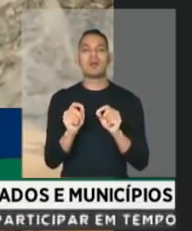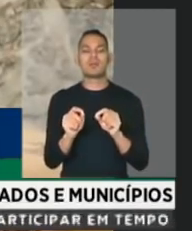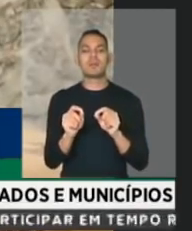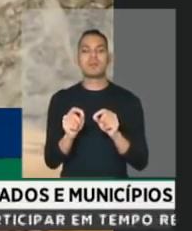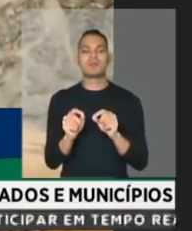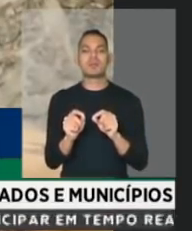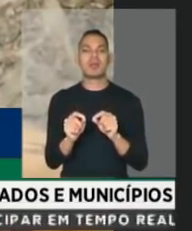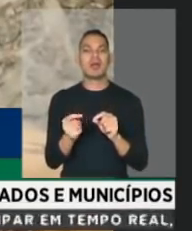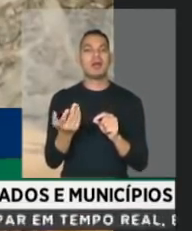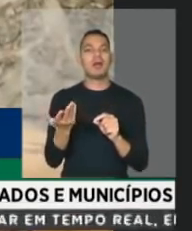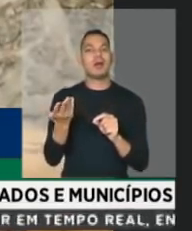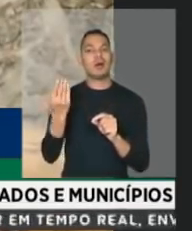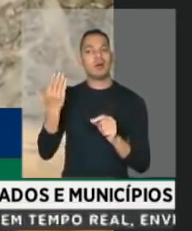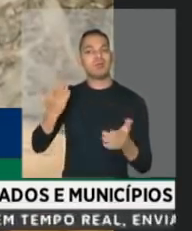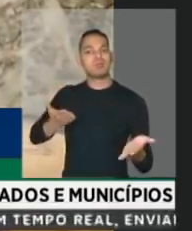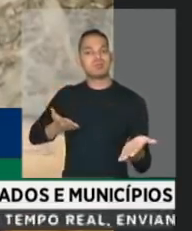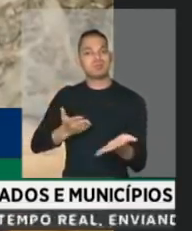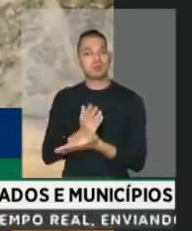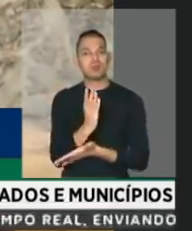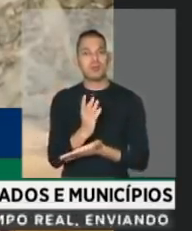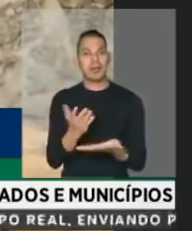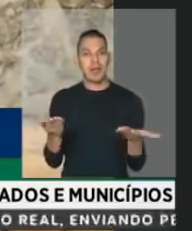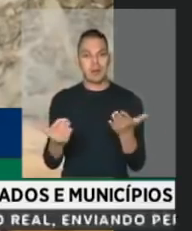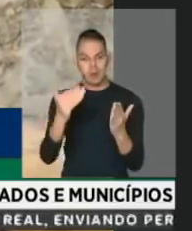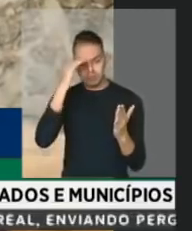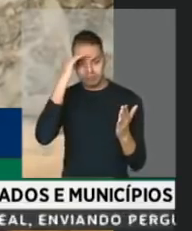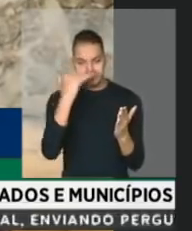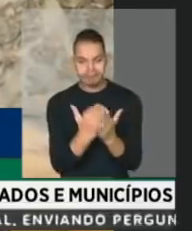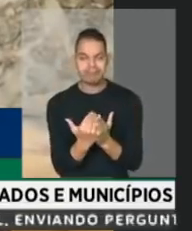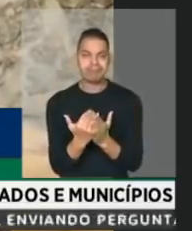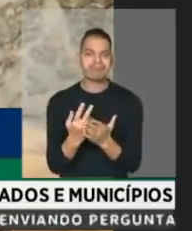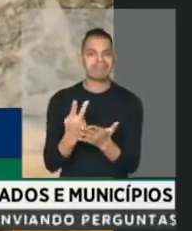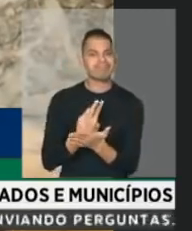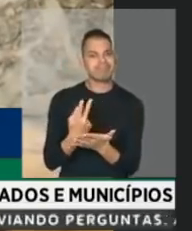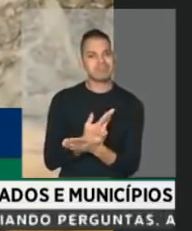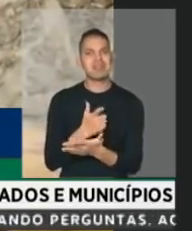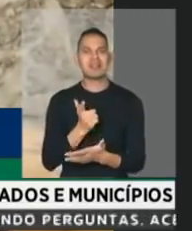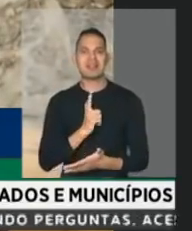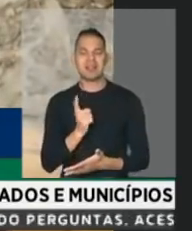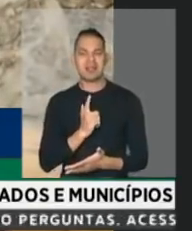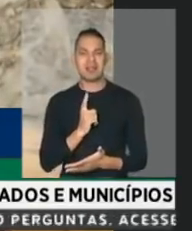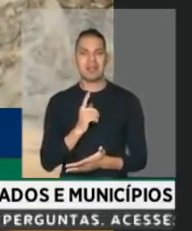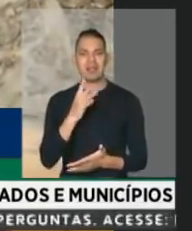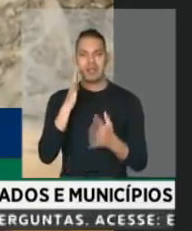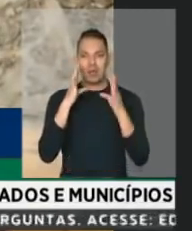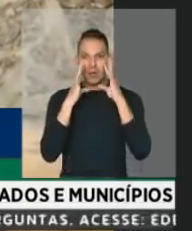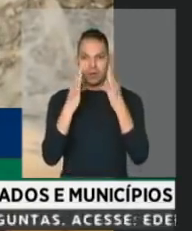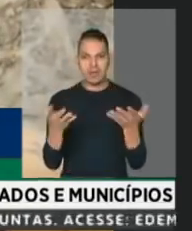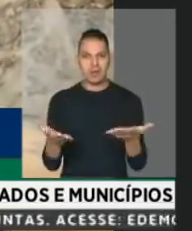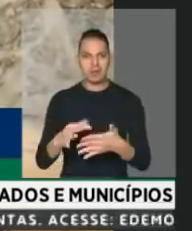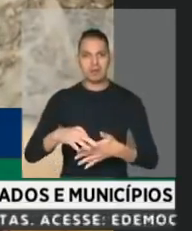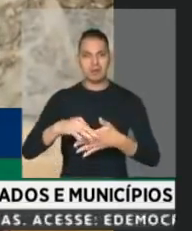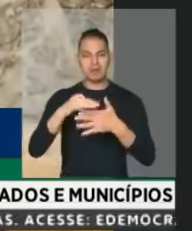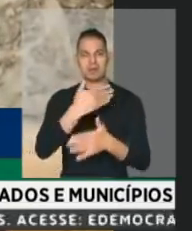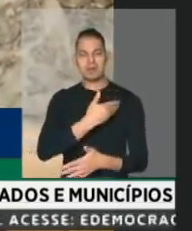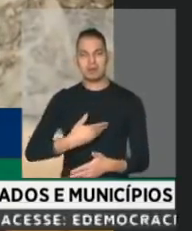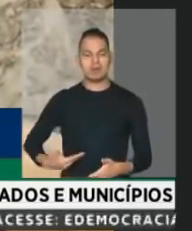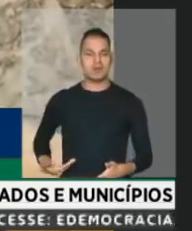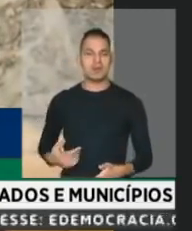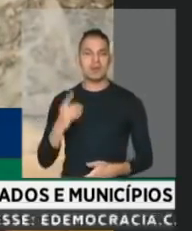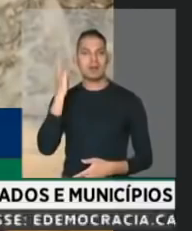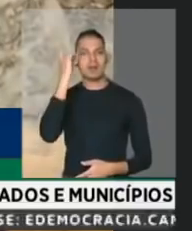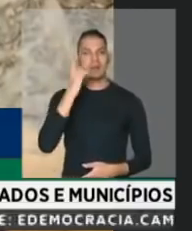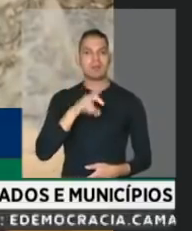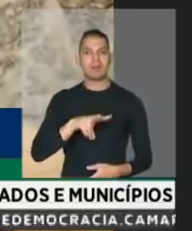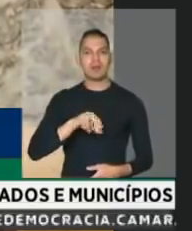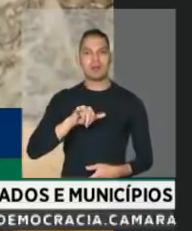daquilo que nós aprovamos. Eu acabei de ouvir o líder do governo, com todo o respeito, o deputado Vitor Hugo,